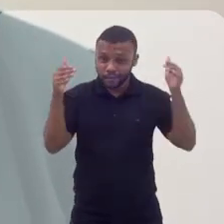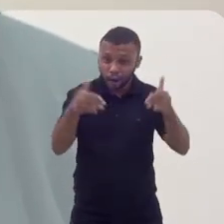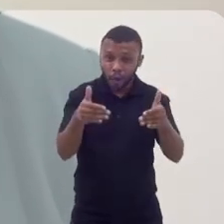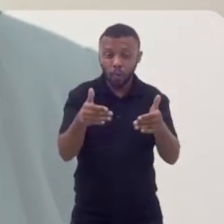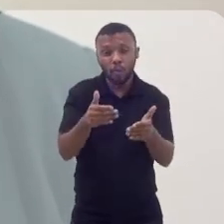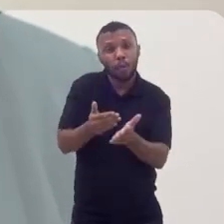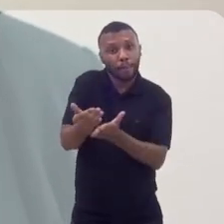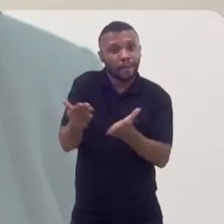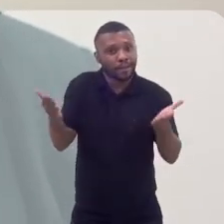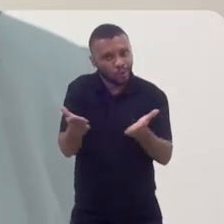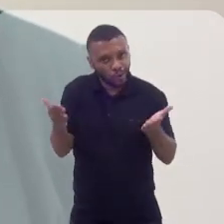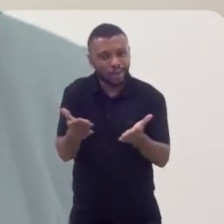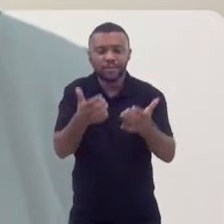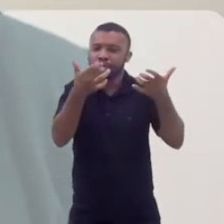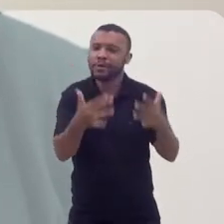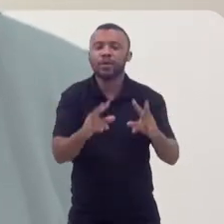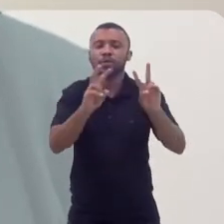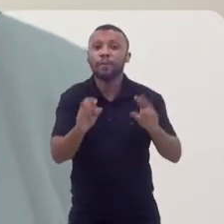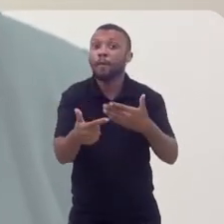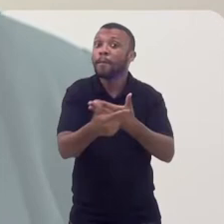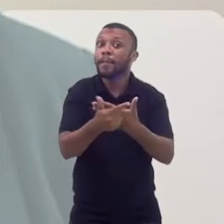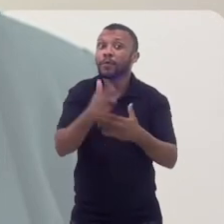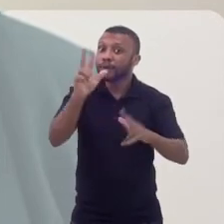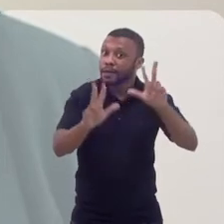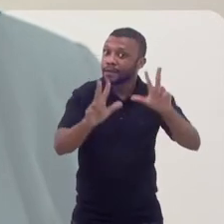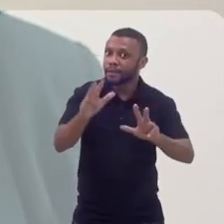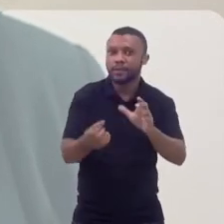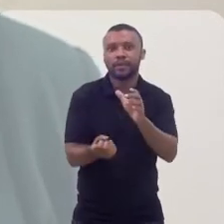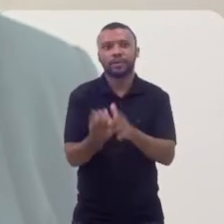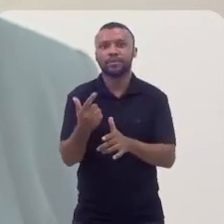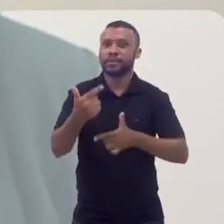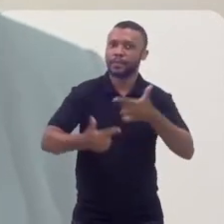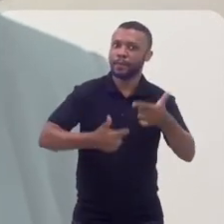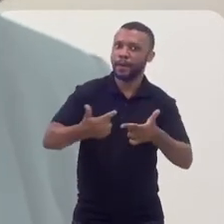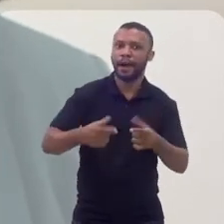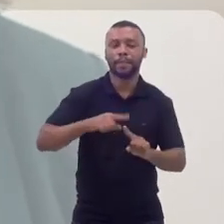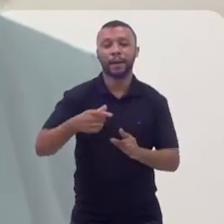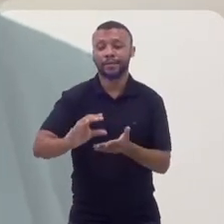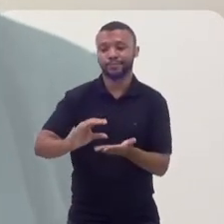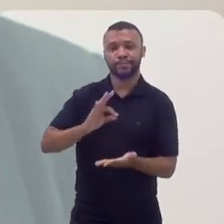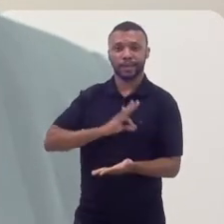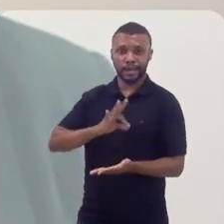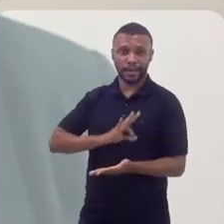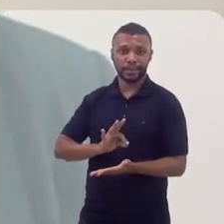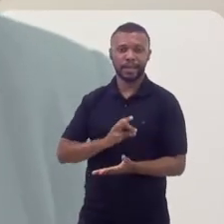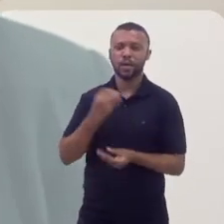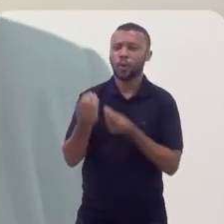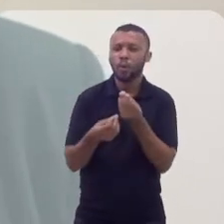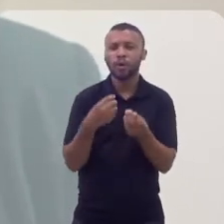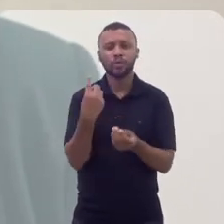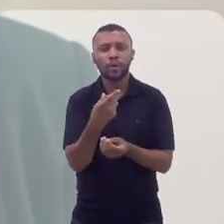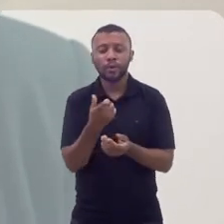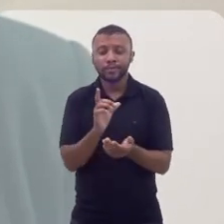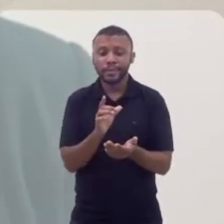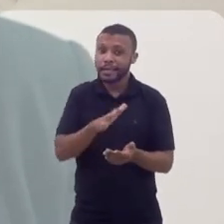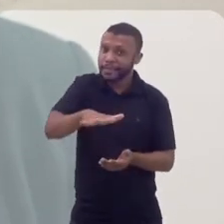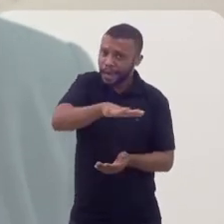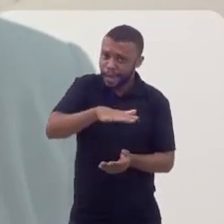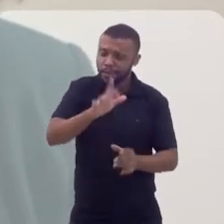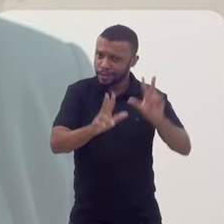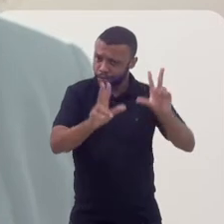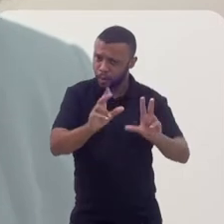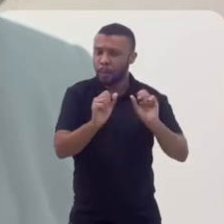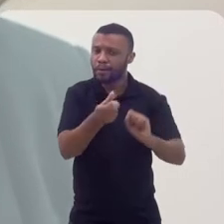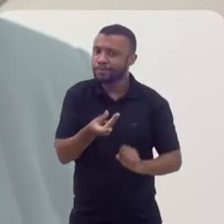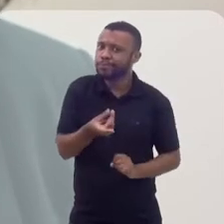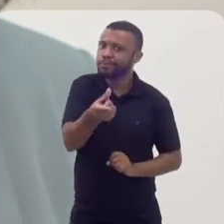No Rio em Foco, que começa agora, vamos falar sobre o papel do carnaval na geração de emprego e renda e que ações podem ser feitas para que esse